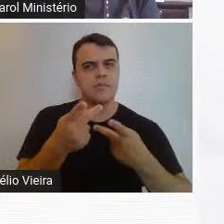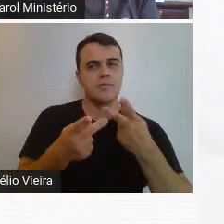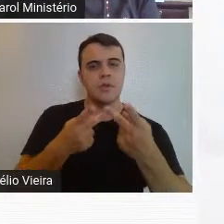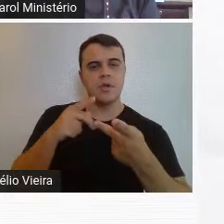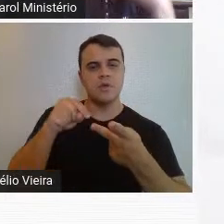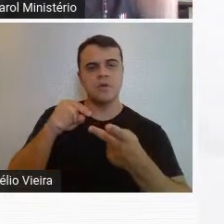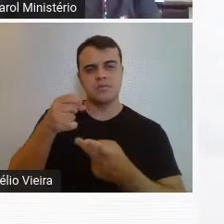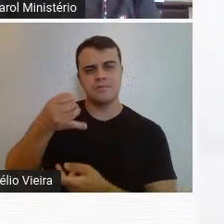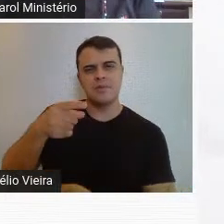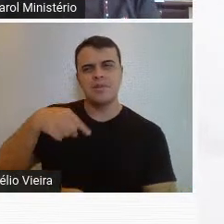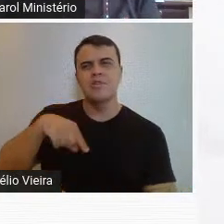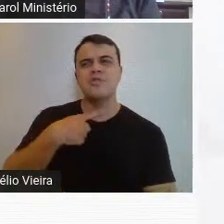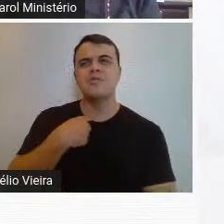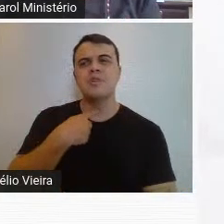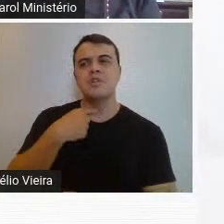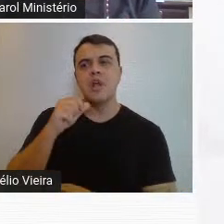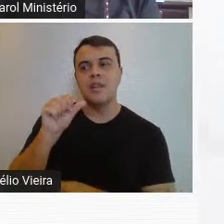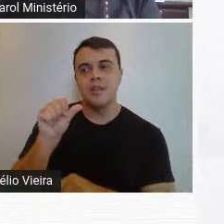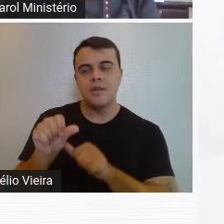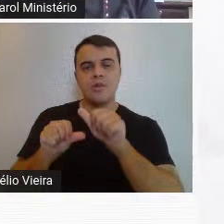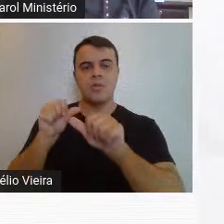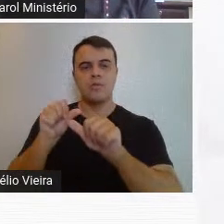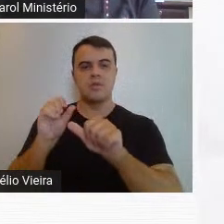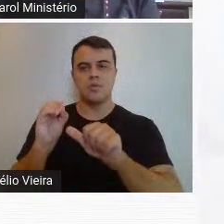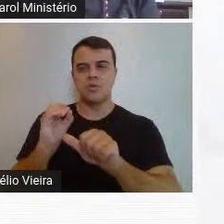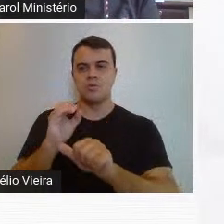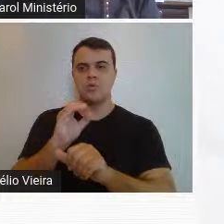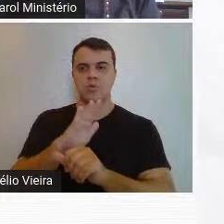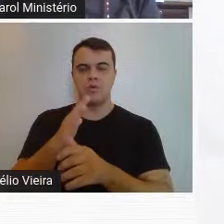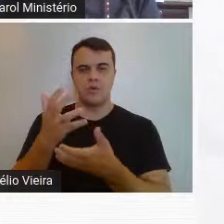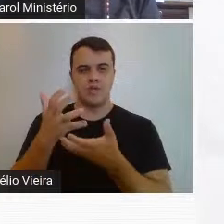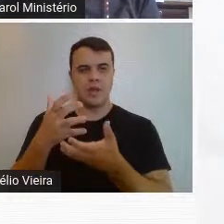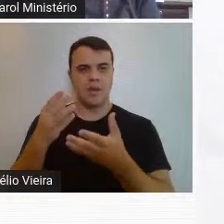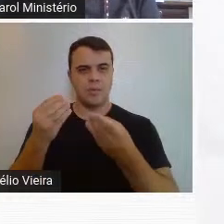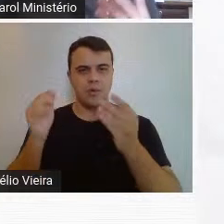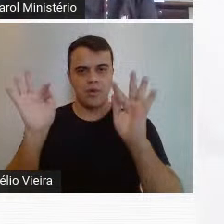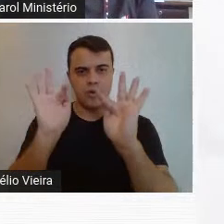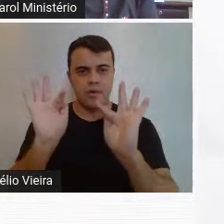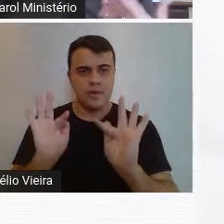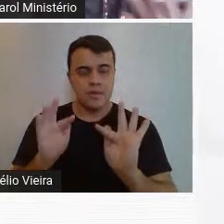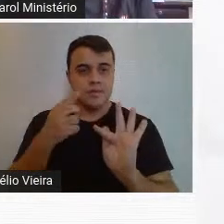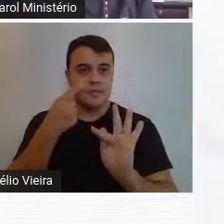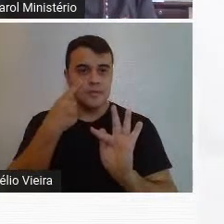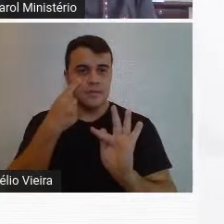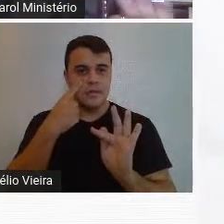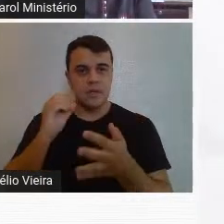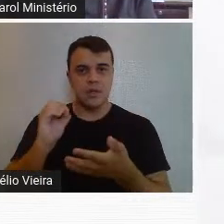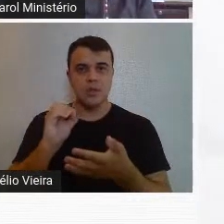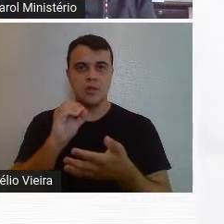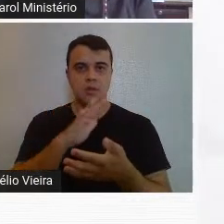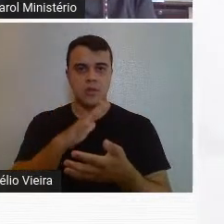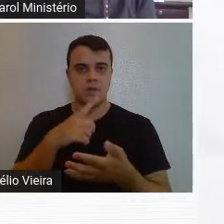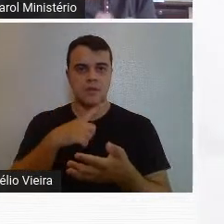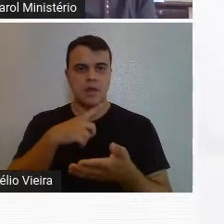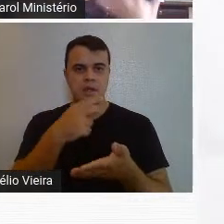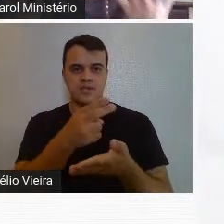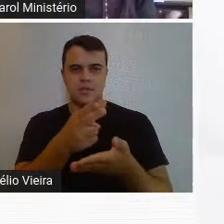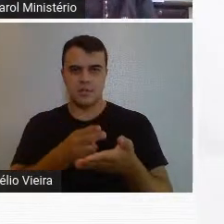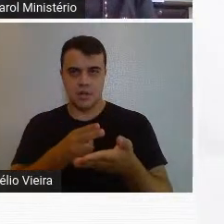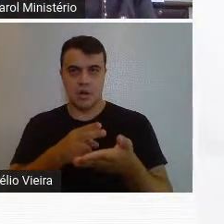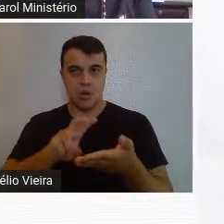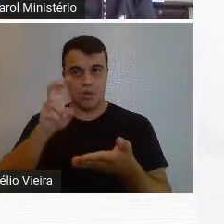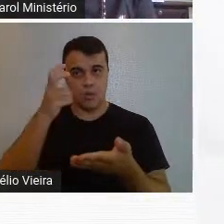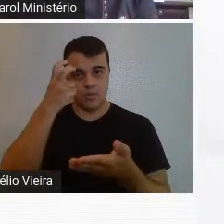dizendo da vontade da renovação do novo, que ele estava muito feliz de ver que a renovação estética, artística e